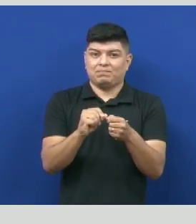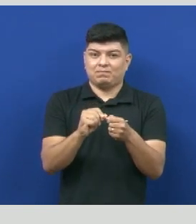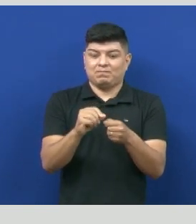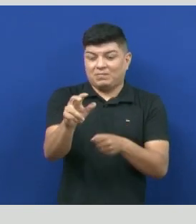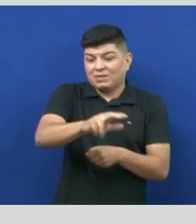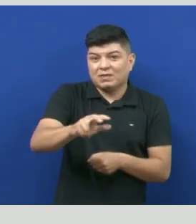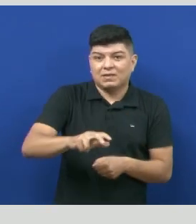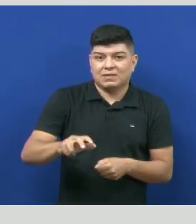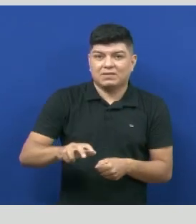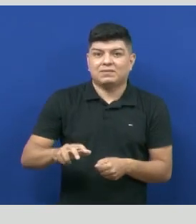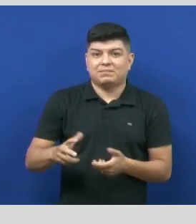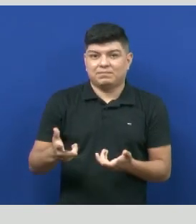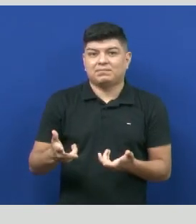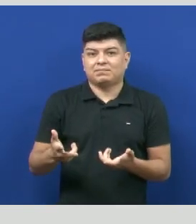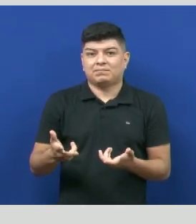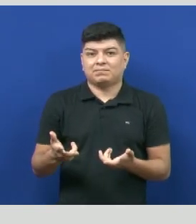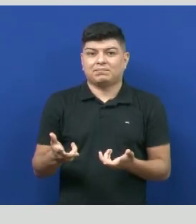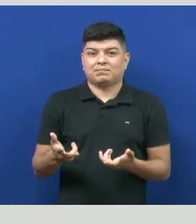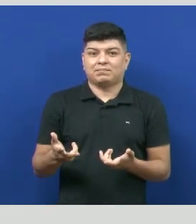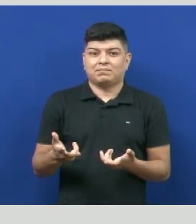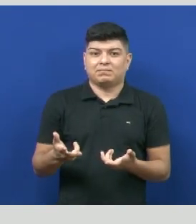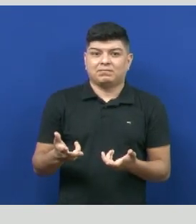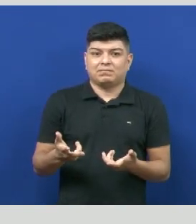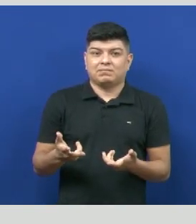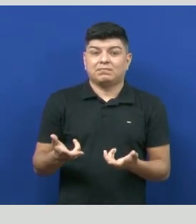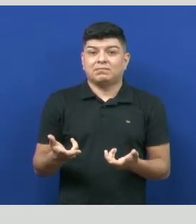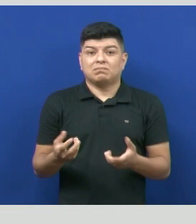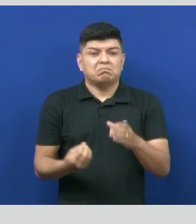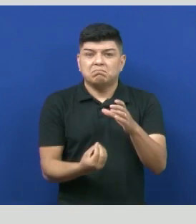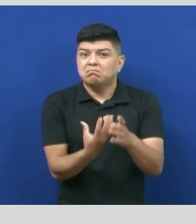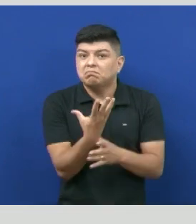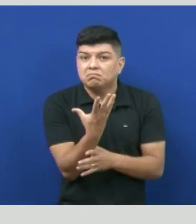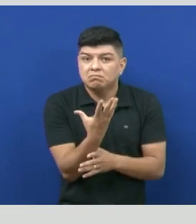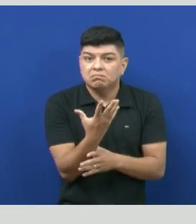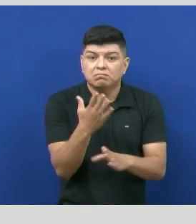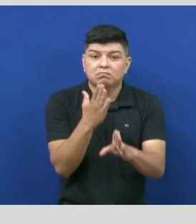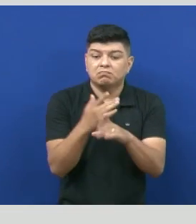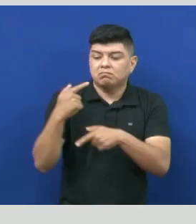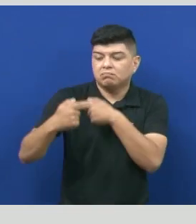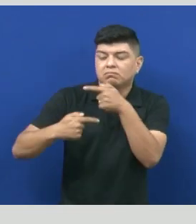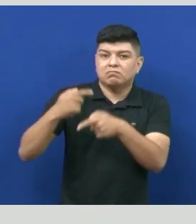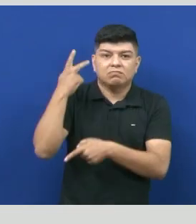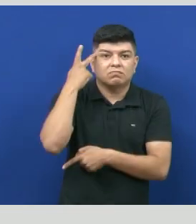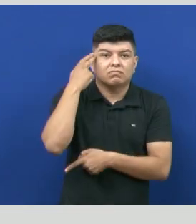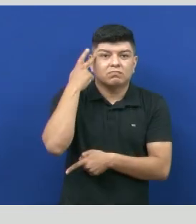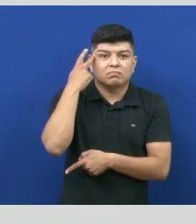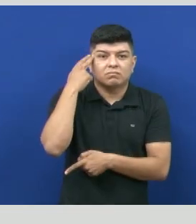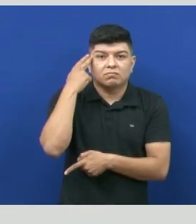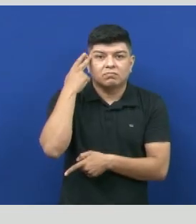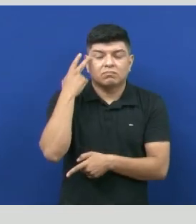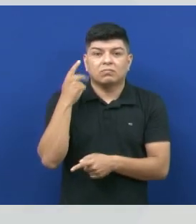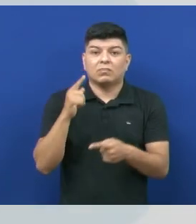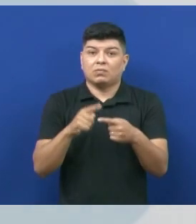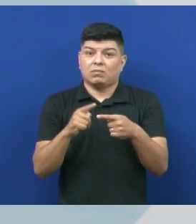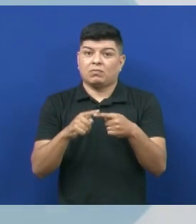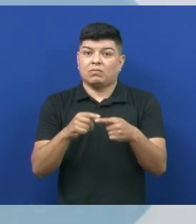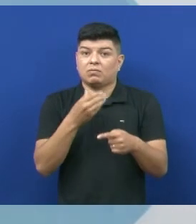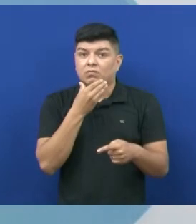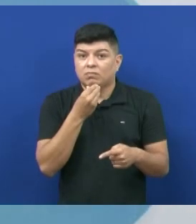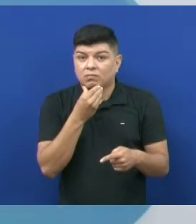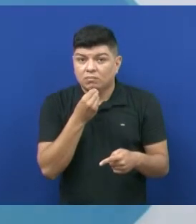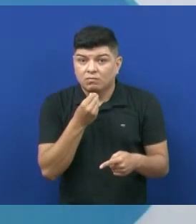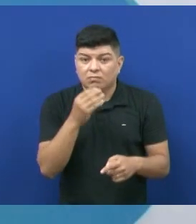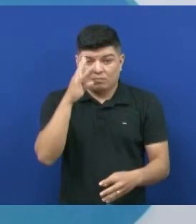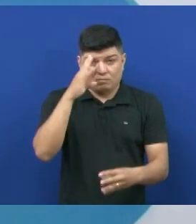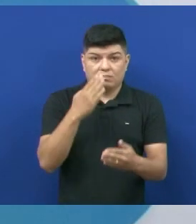que esses ratos em questão não surgem por geração espontânea, porque Van Helmont acreditava